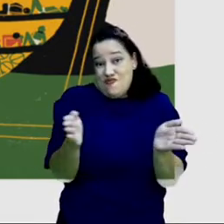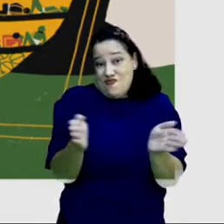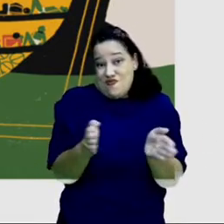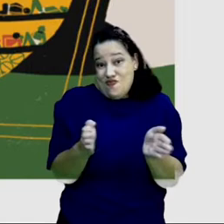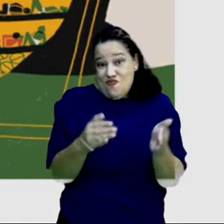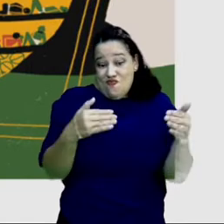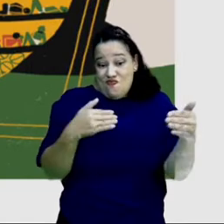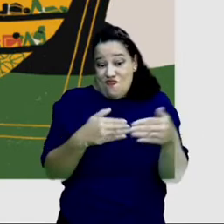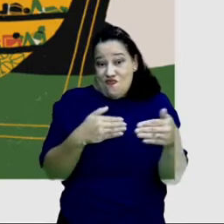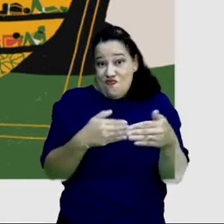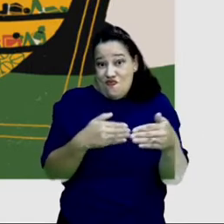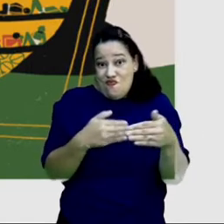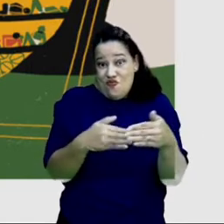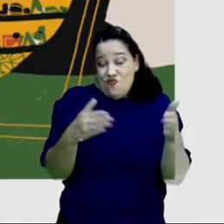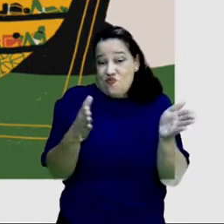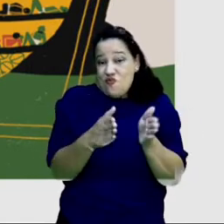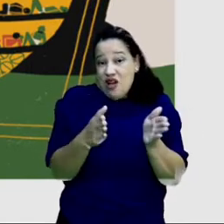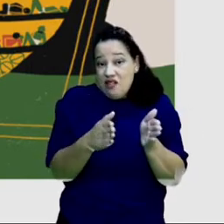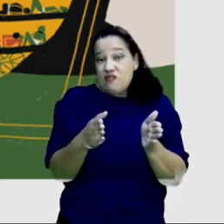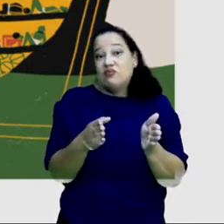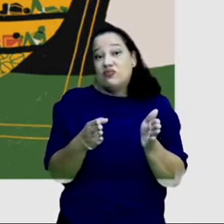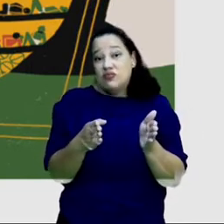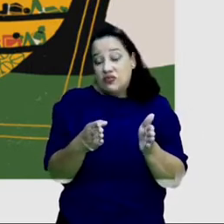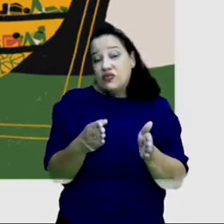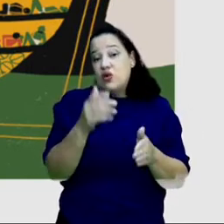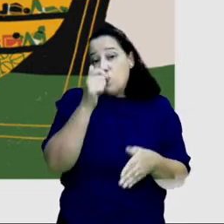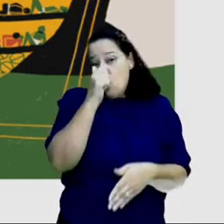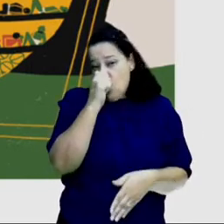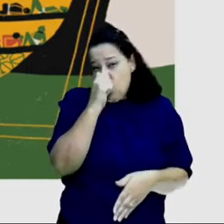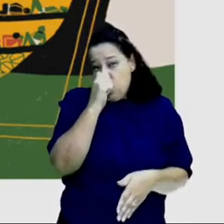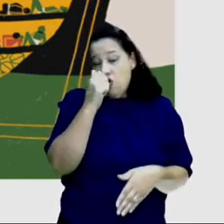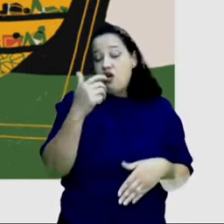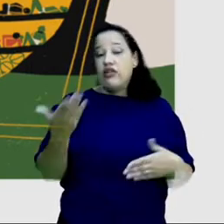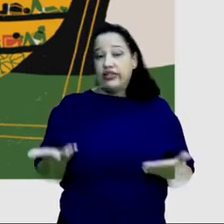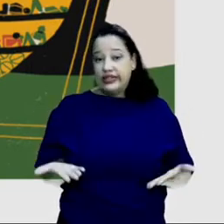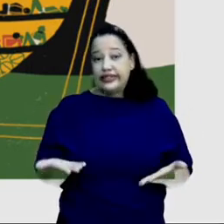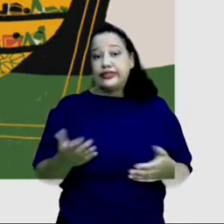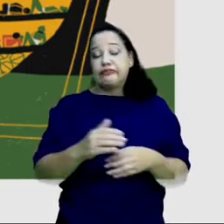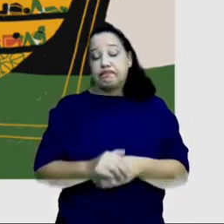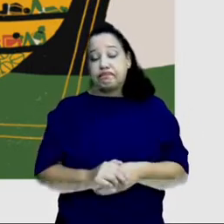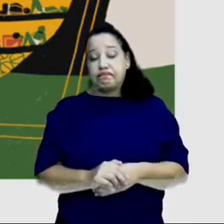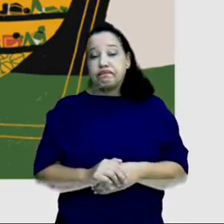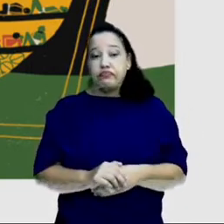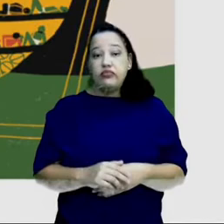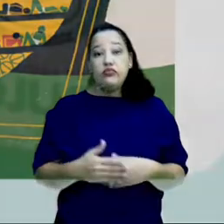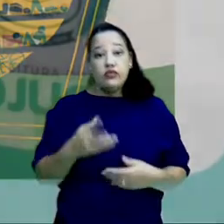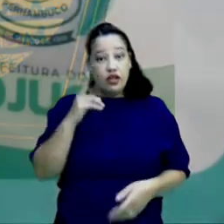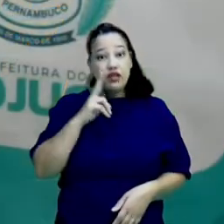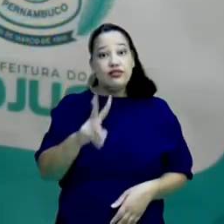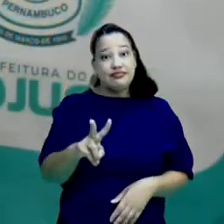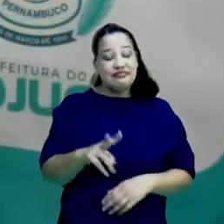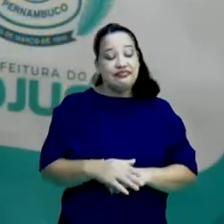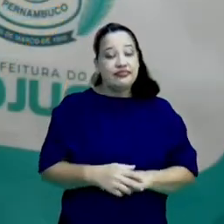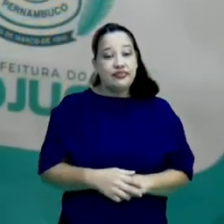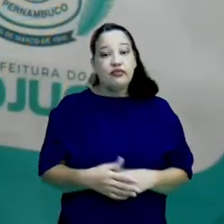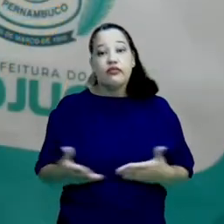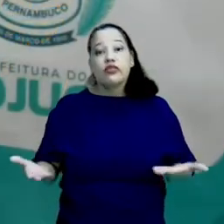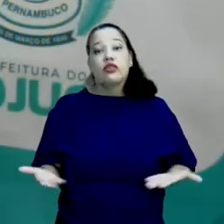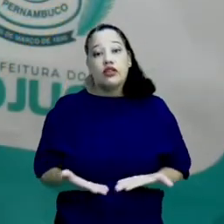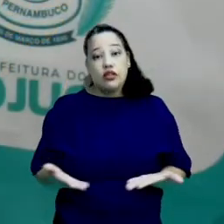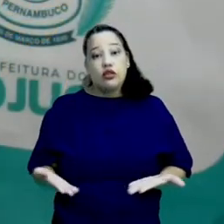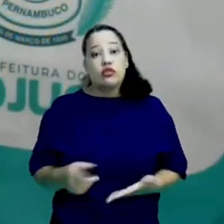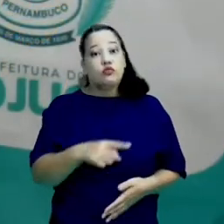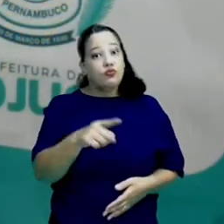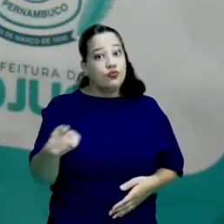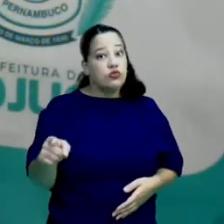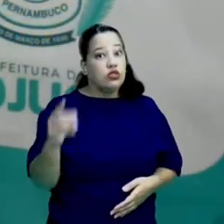tinham nesse processo de transição de um continente para o outro. E olhando para vocês aqui, é muito interessante